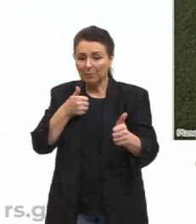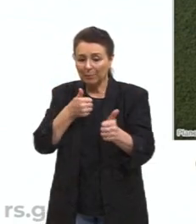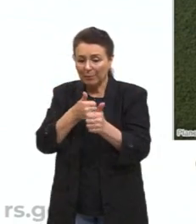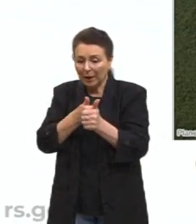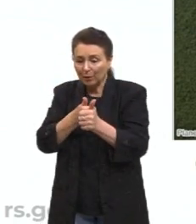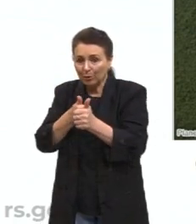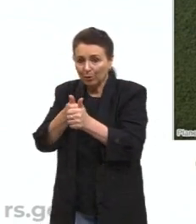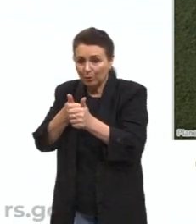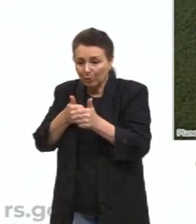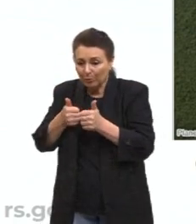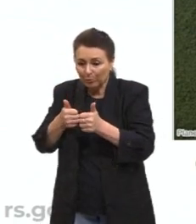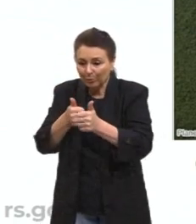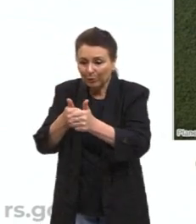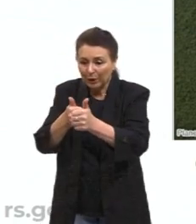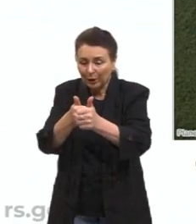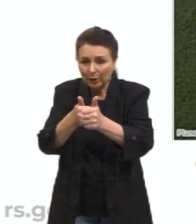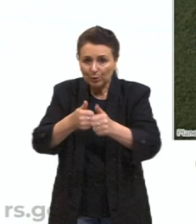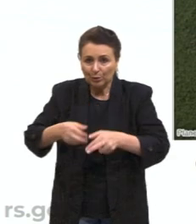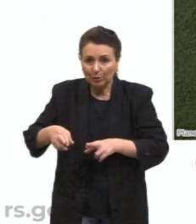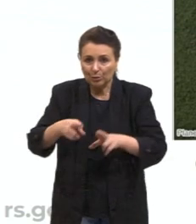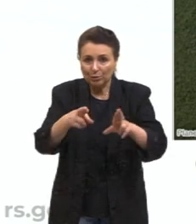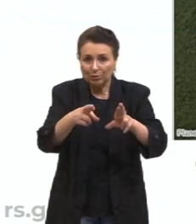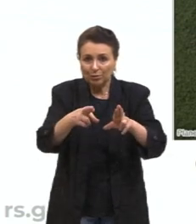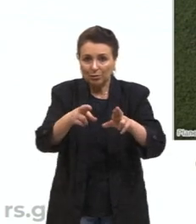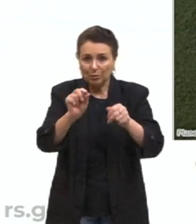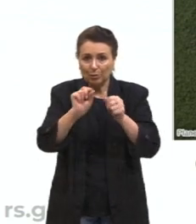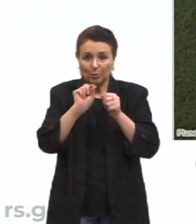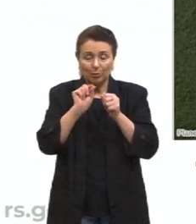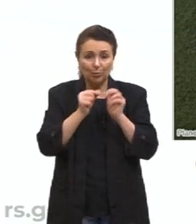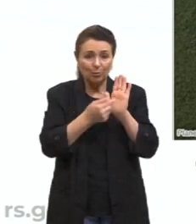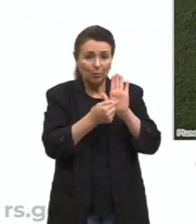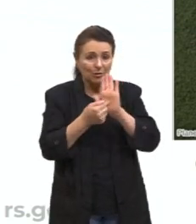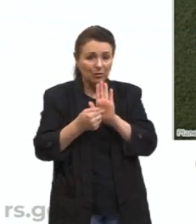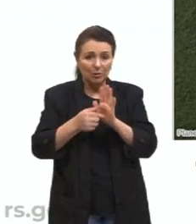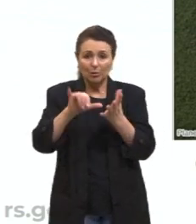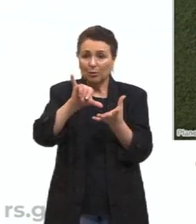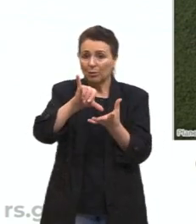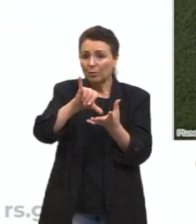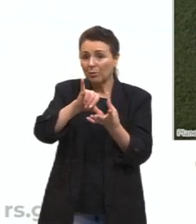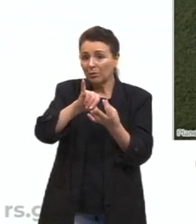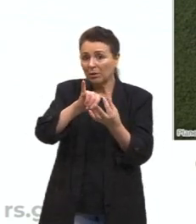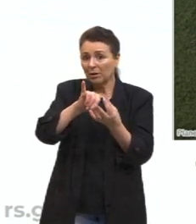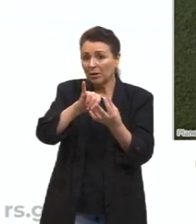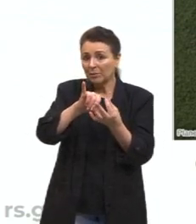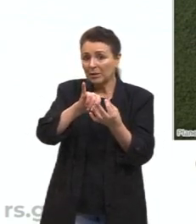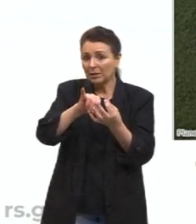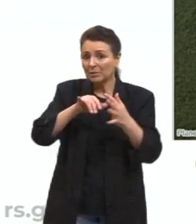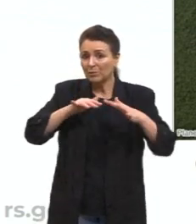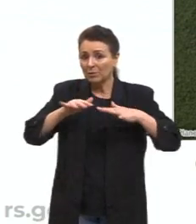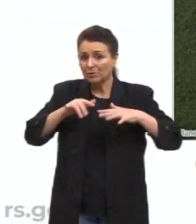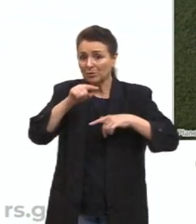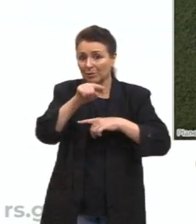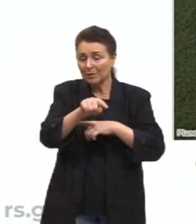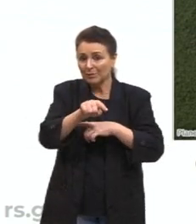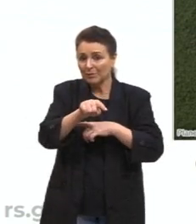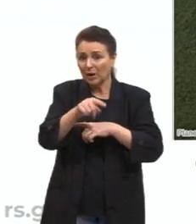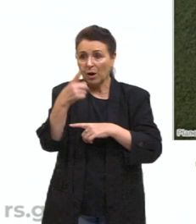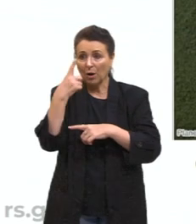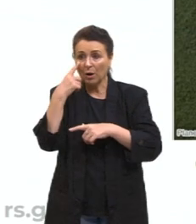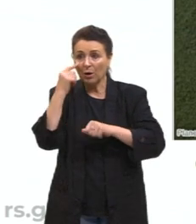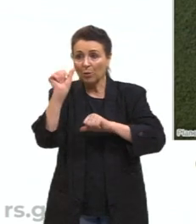mostrando justamente a atuação desse capitalismo, Dessa parte que devasta, né? que quer só